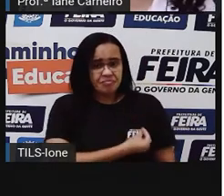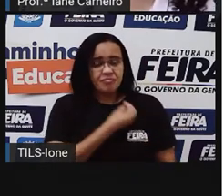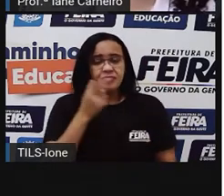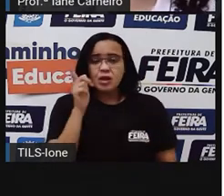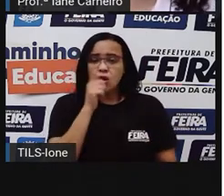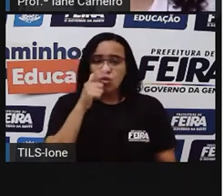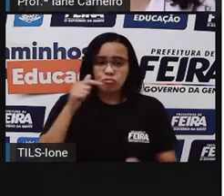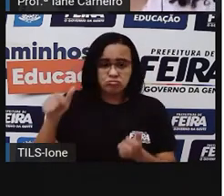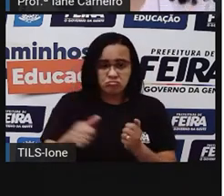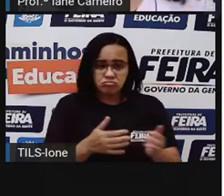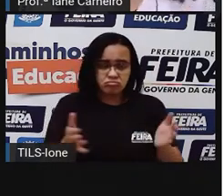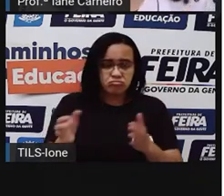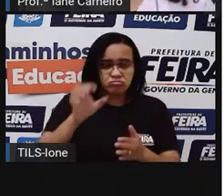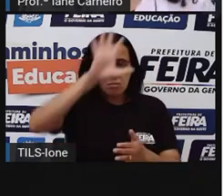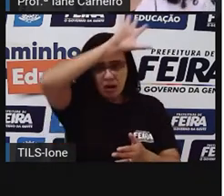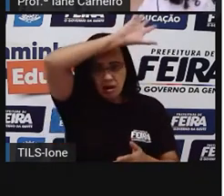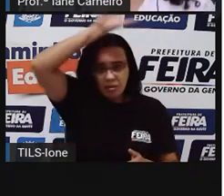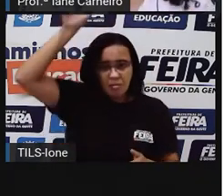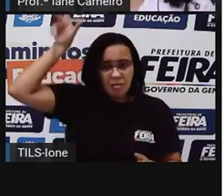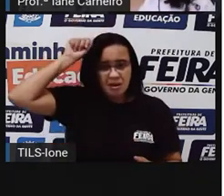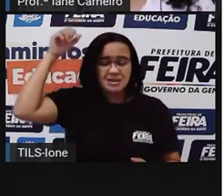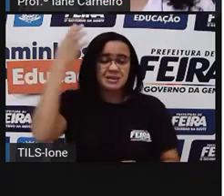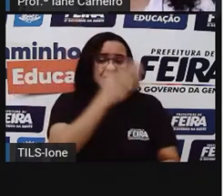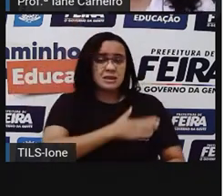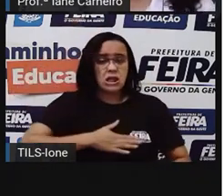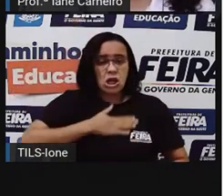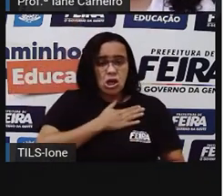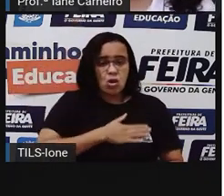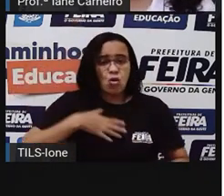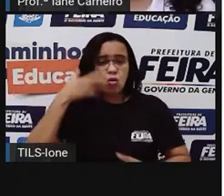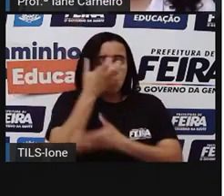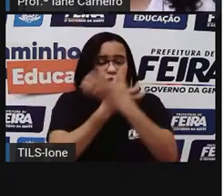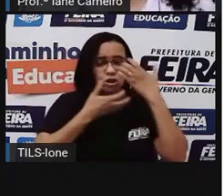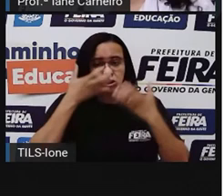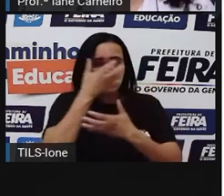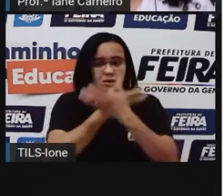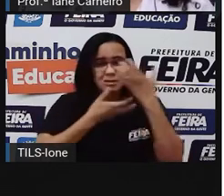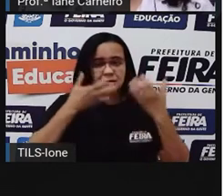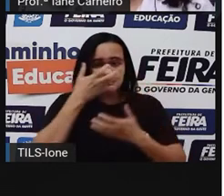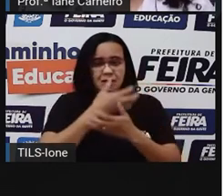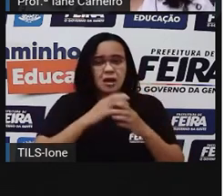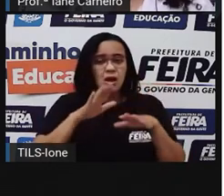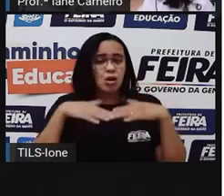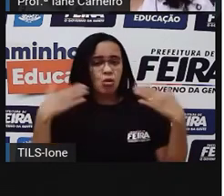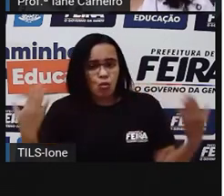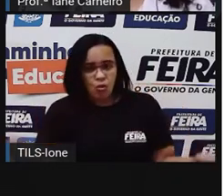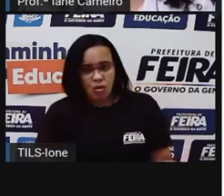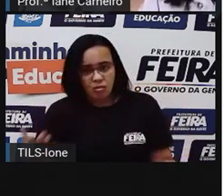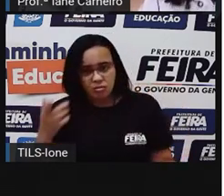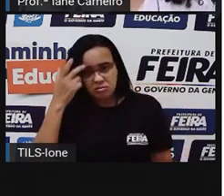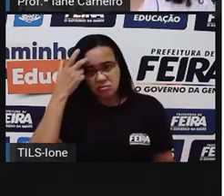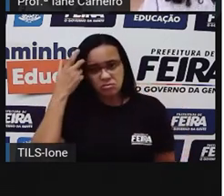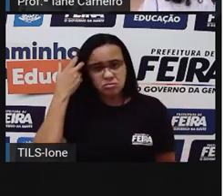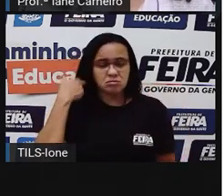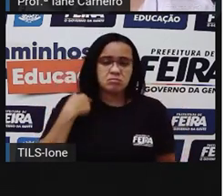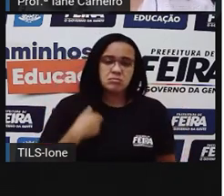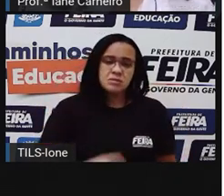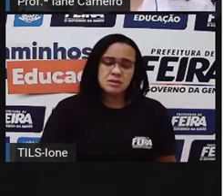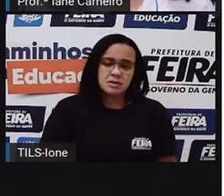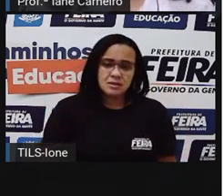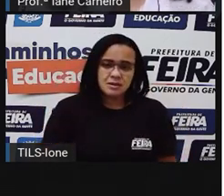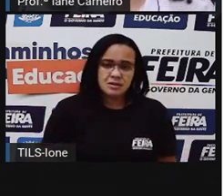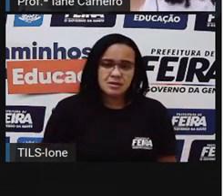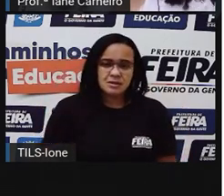Amazonas e adoro cantar. É o lobisomem? É a iara? É o